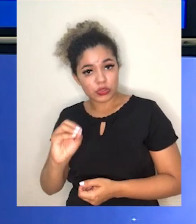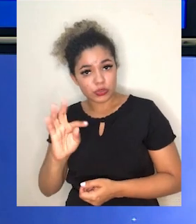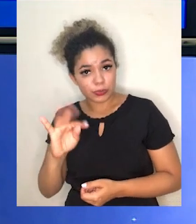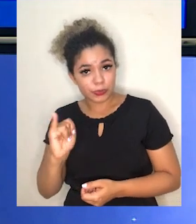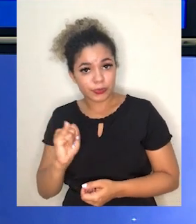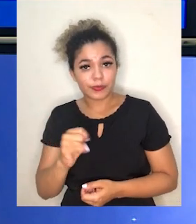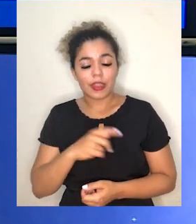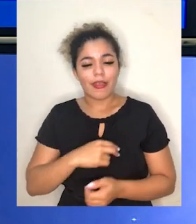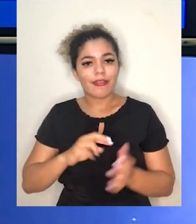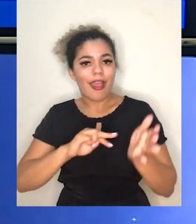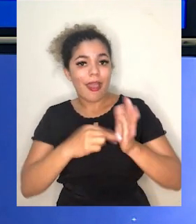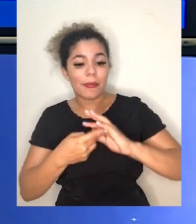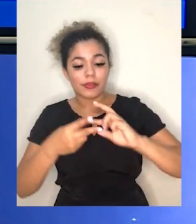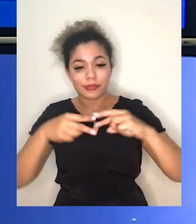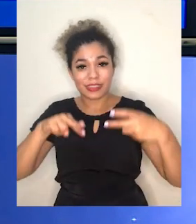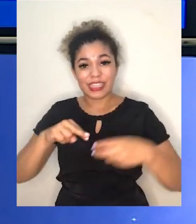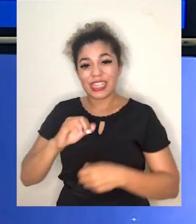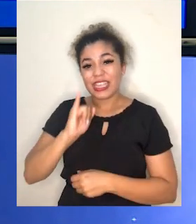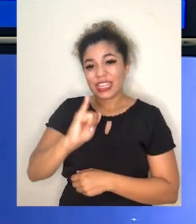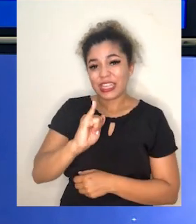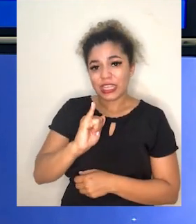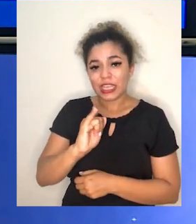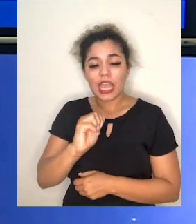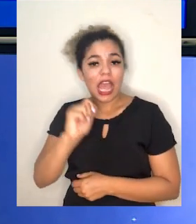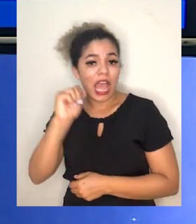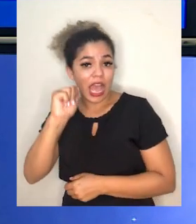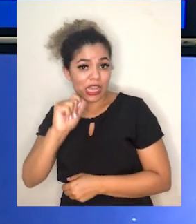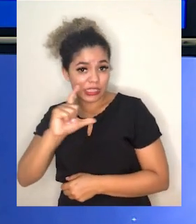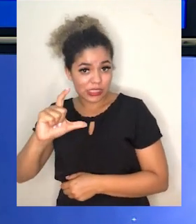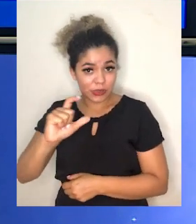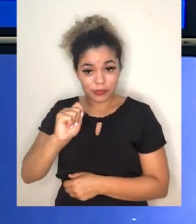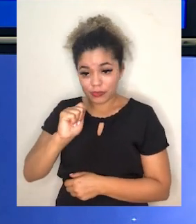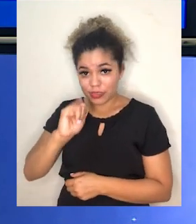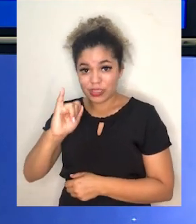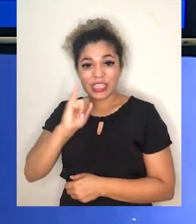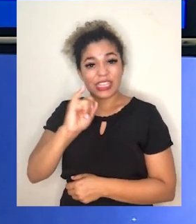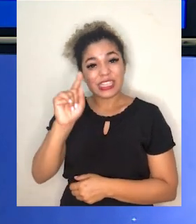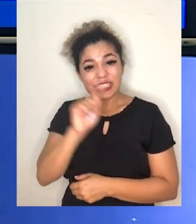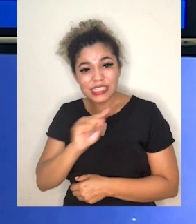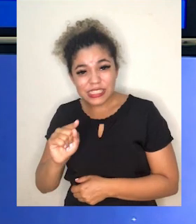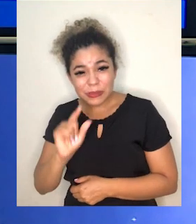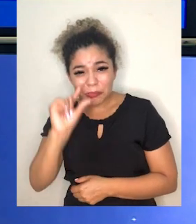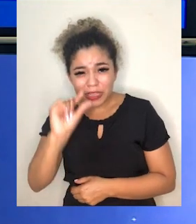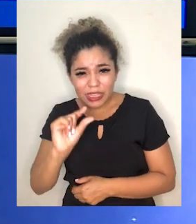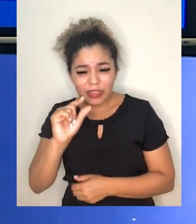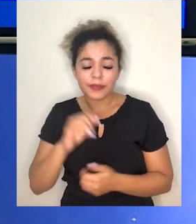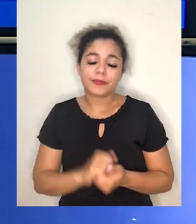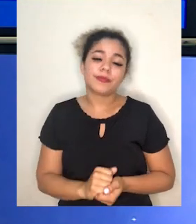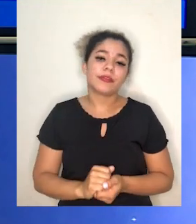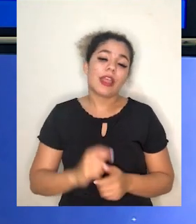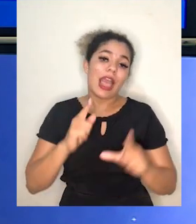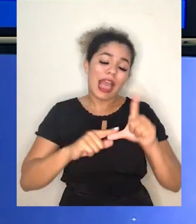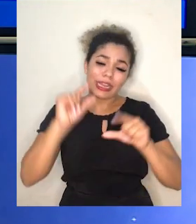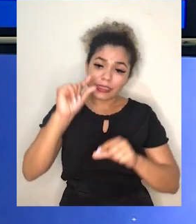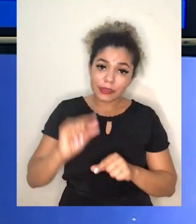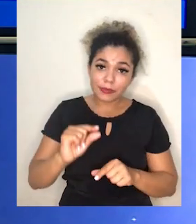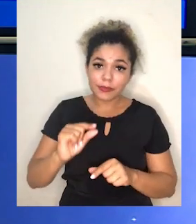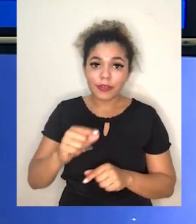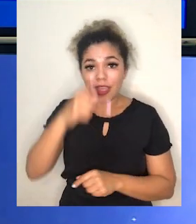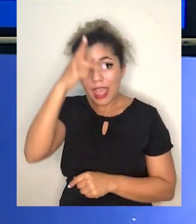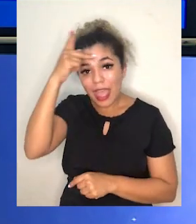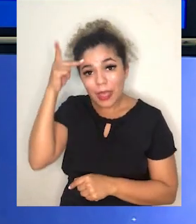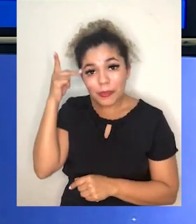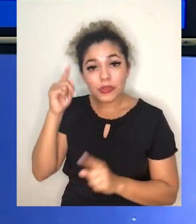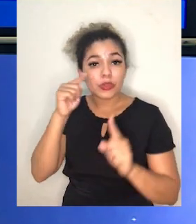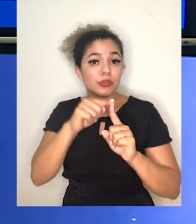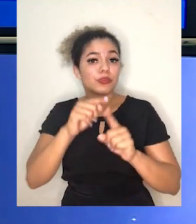representação genética, iazão, iazão, iazão, izinho, que é essa letra minúscula, é um indivíduo